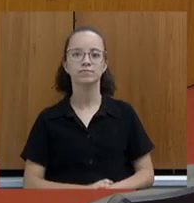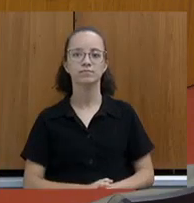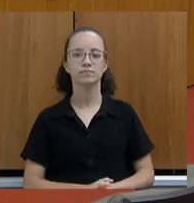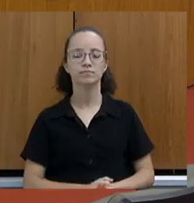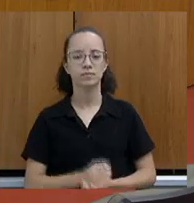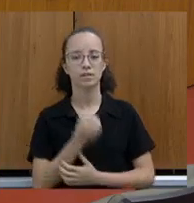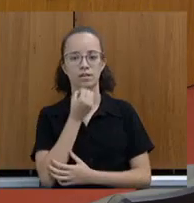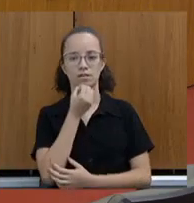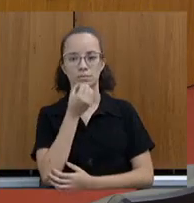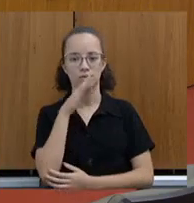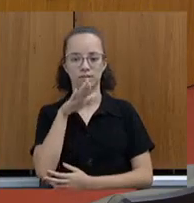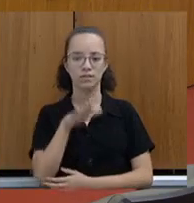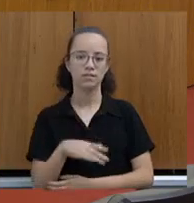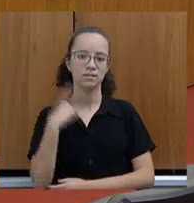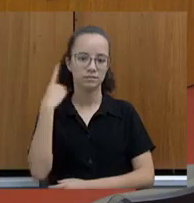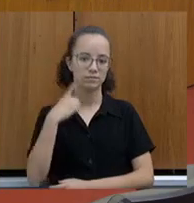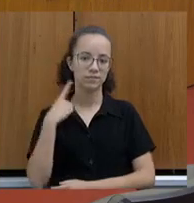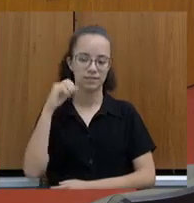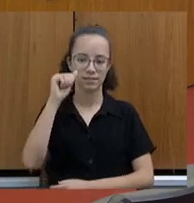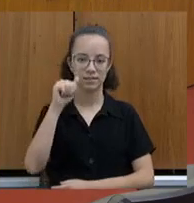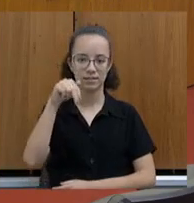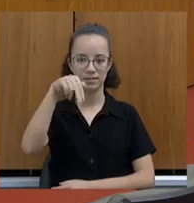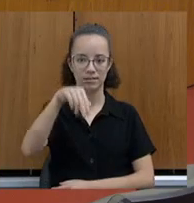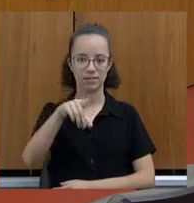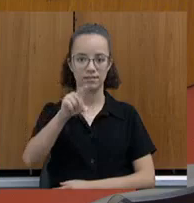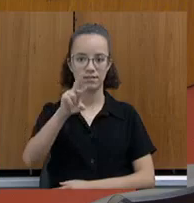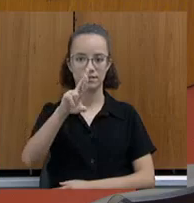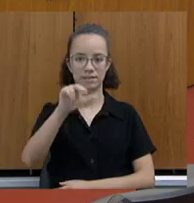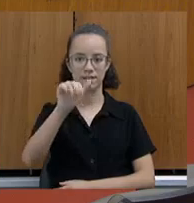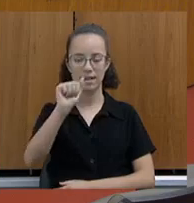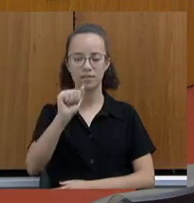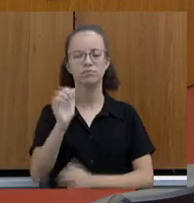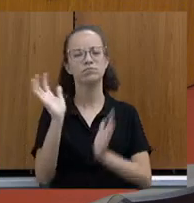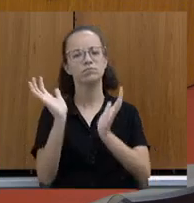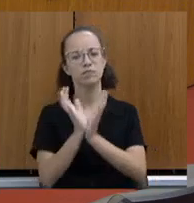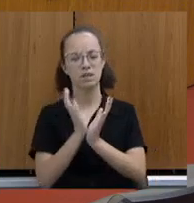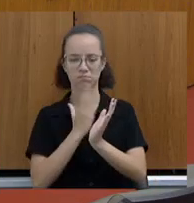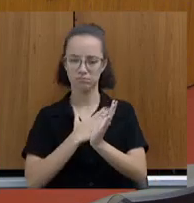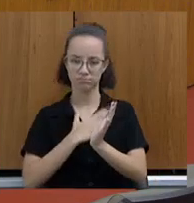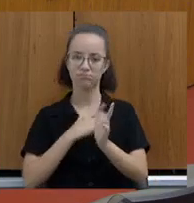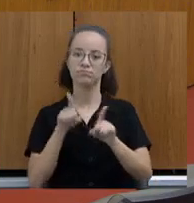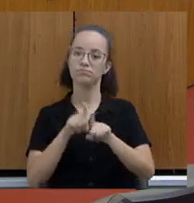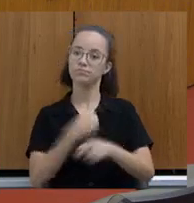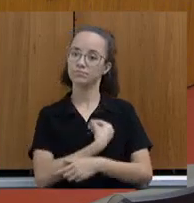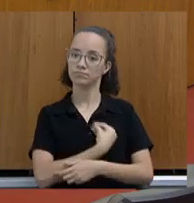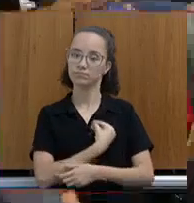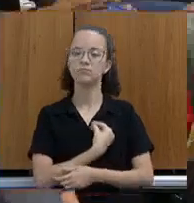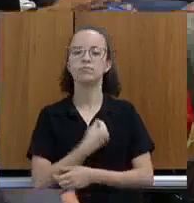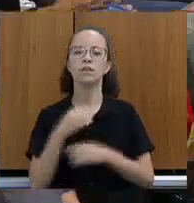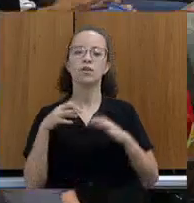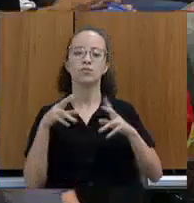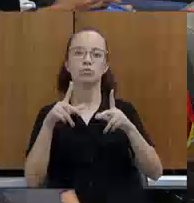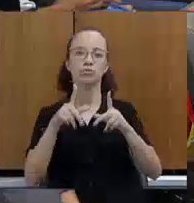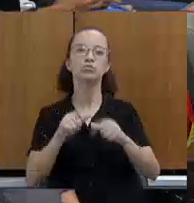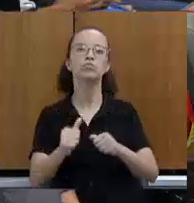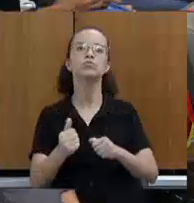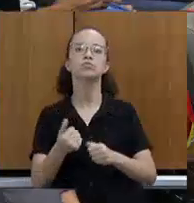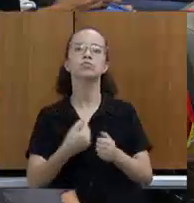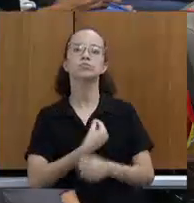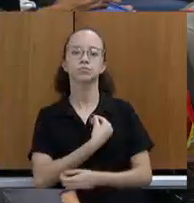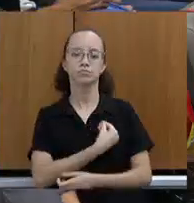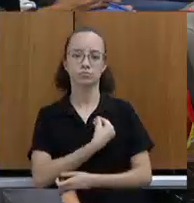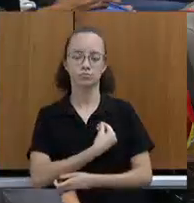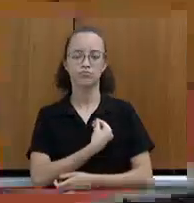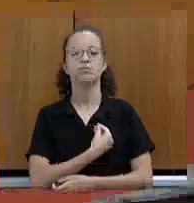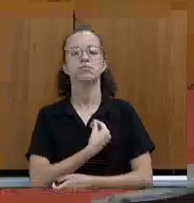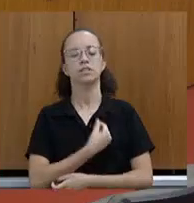Boa tarde, deputada Andréa, deputado Celinho, toda a minha equipe aqui presente, a todos aqui presentes e a todos